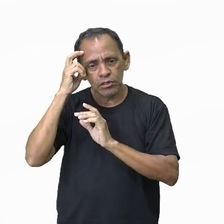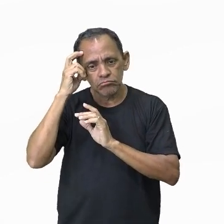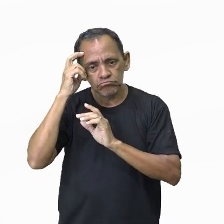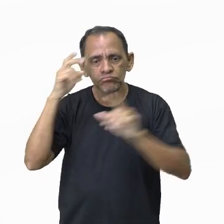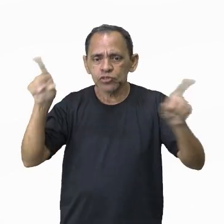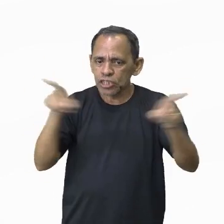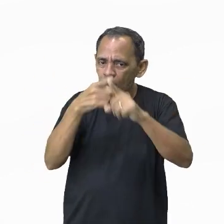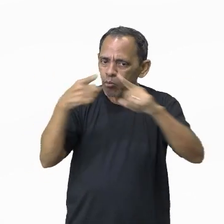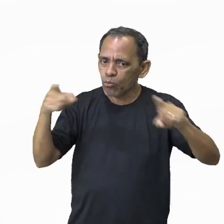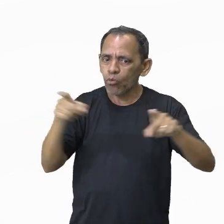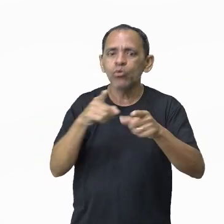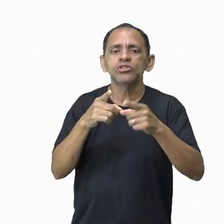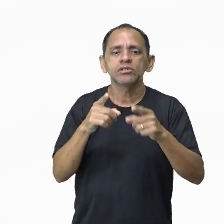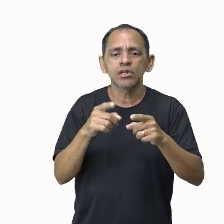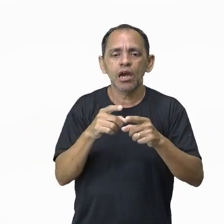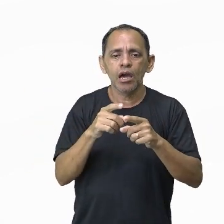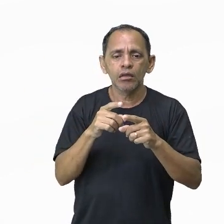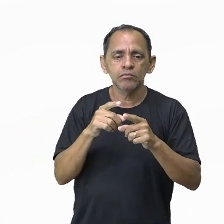A gente vai ter